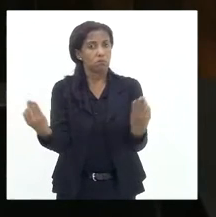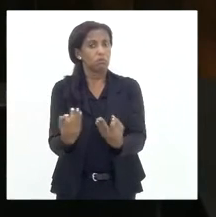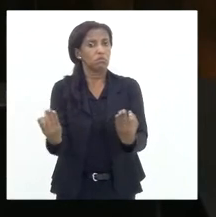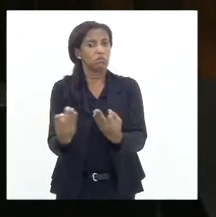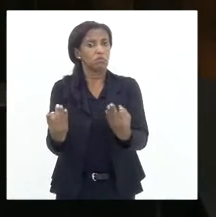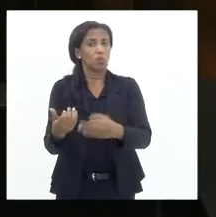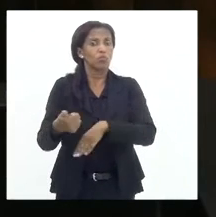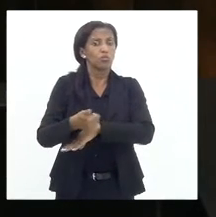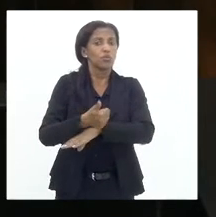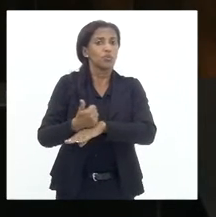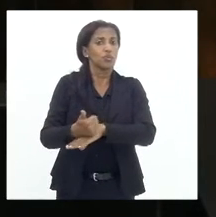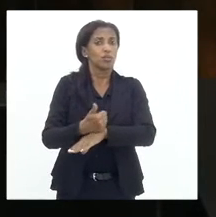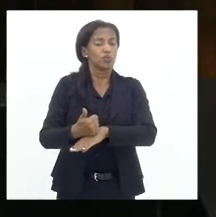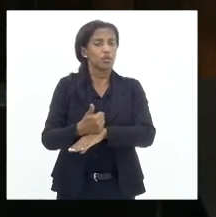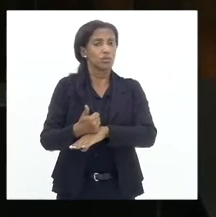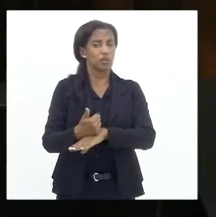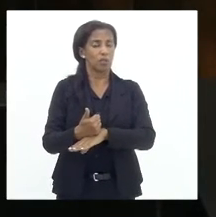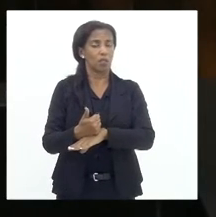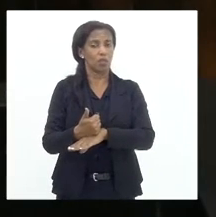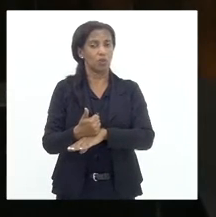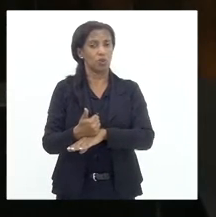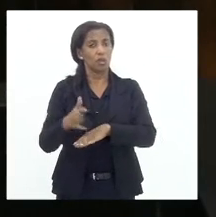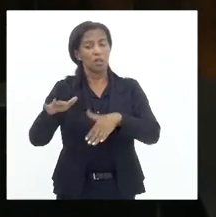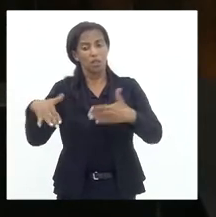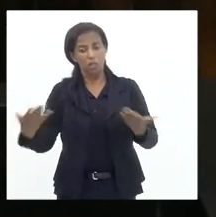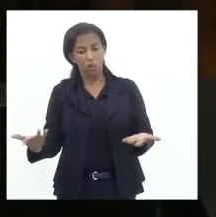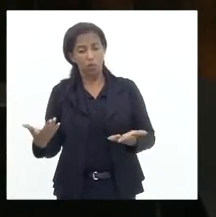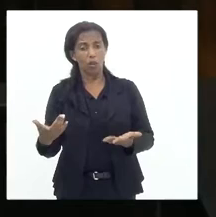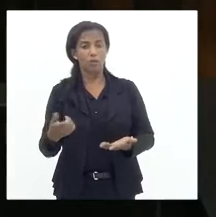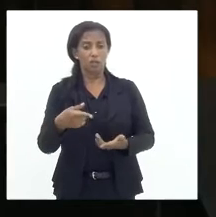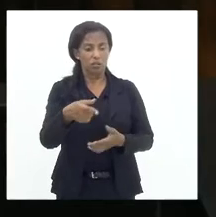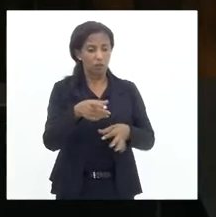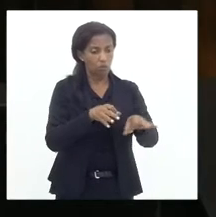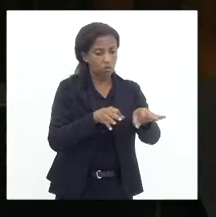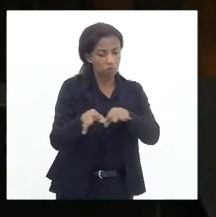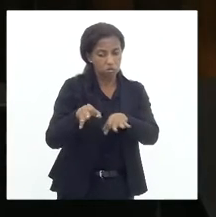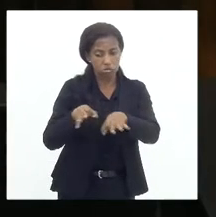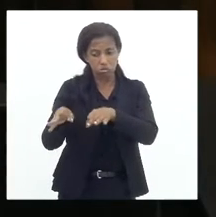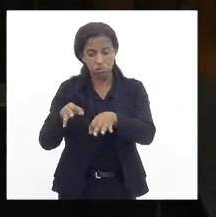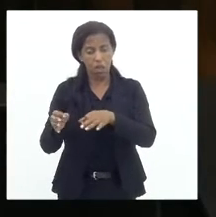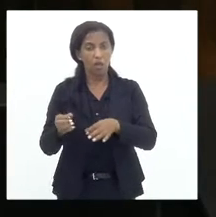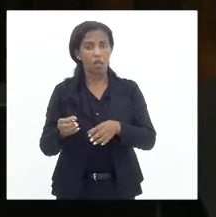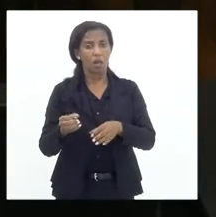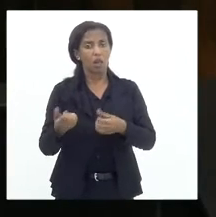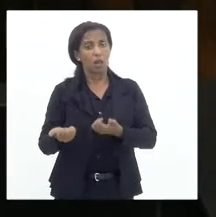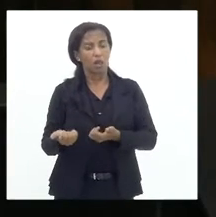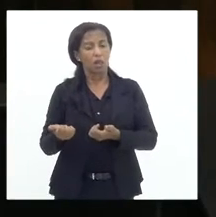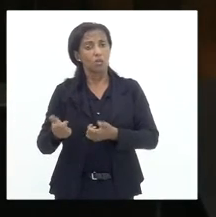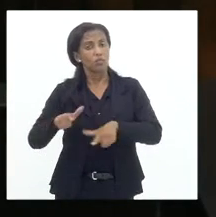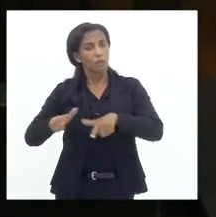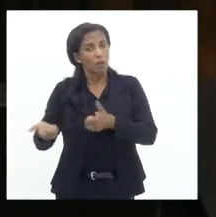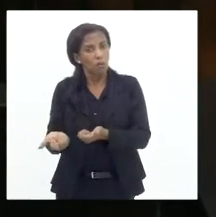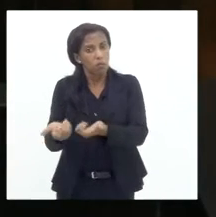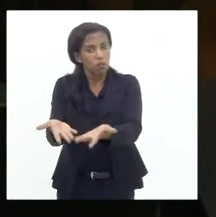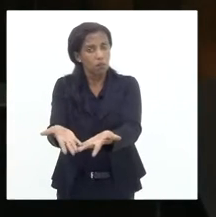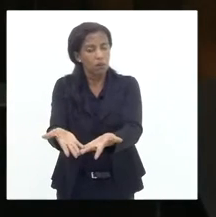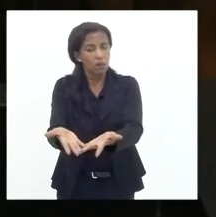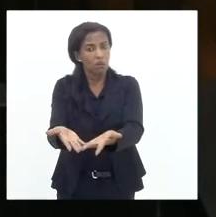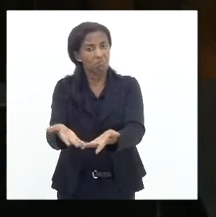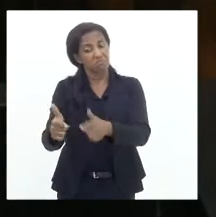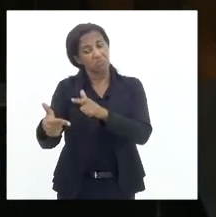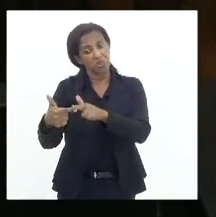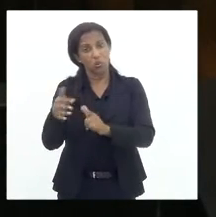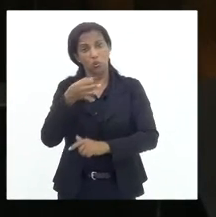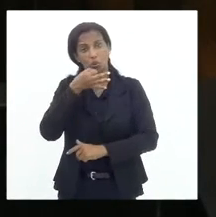com dignidade e quando eles vão fazer lá aferição das entregas do serviço, segundo